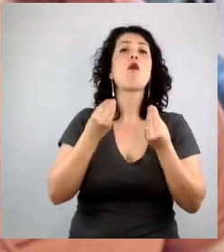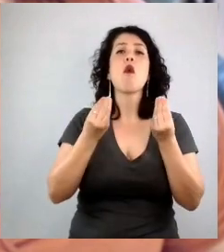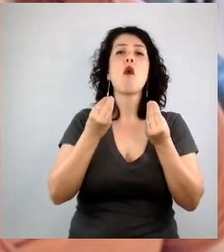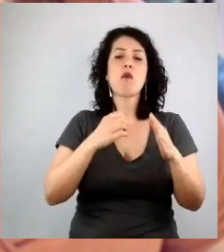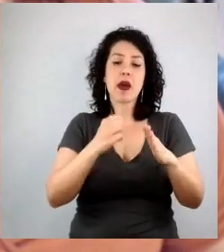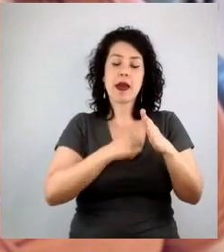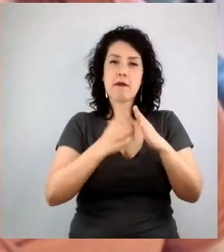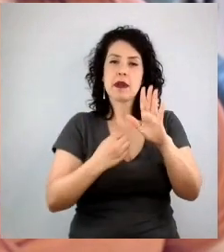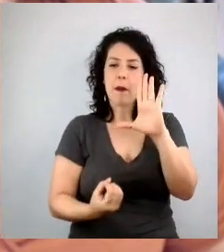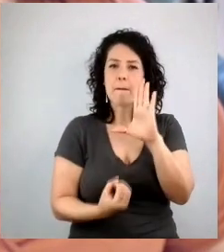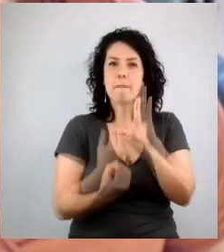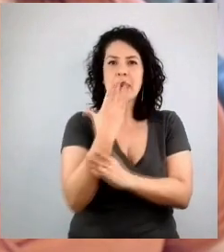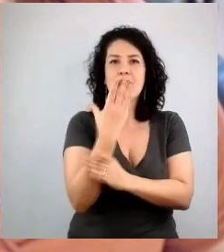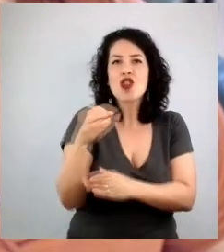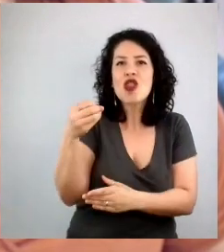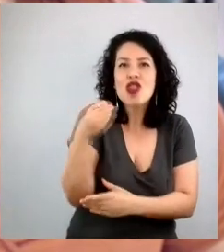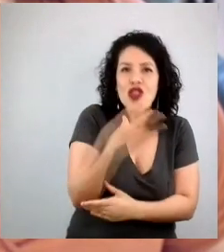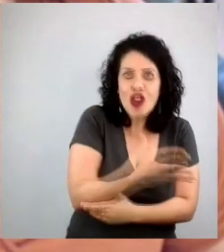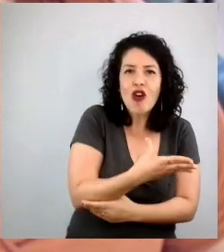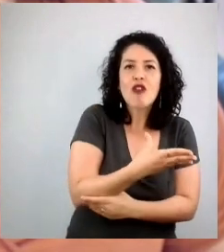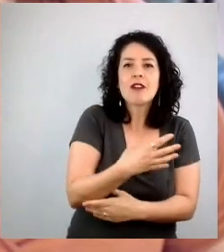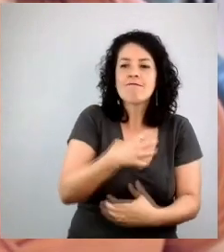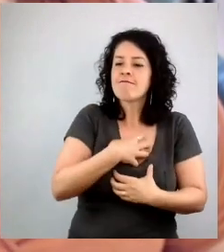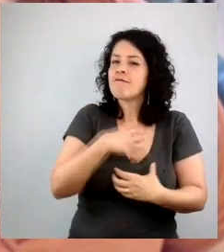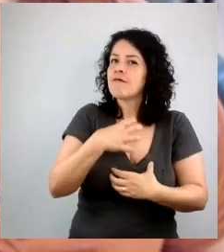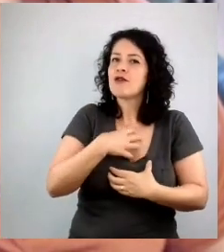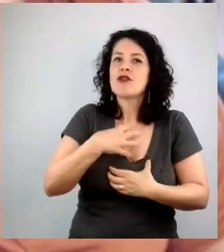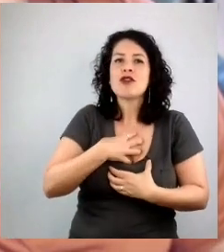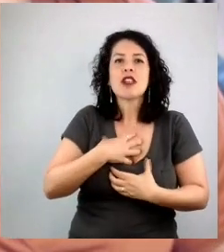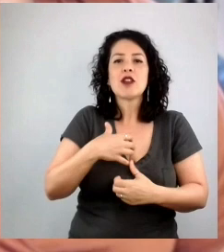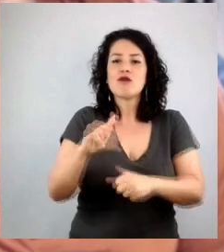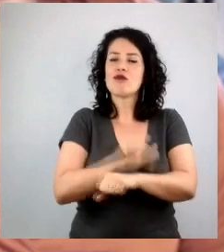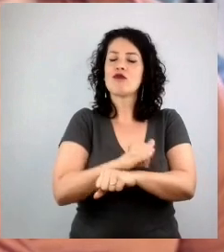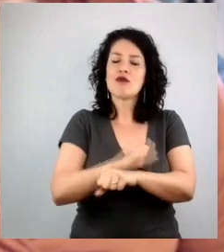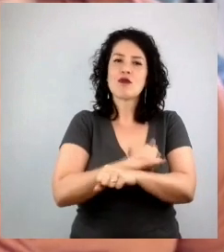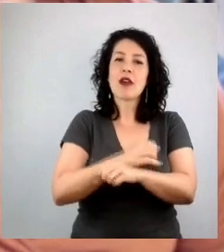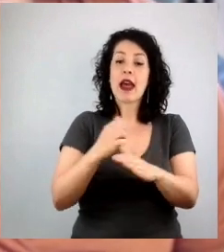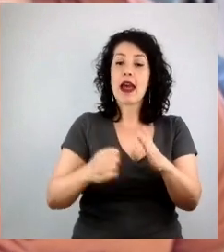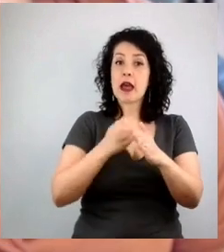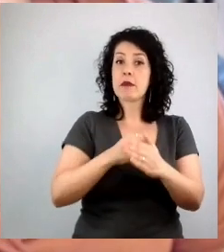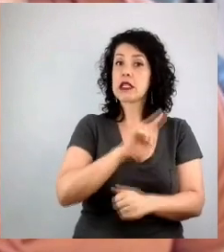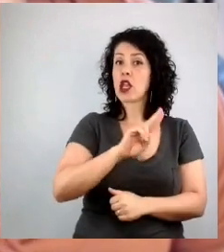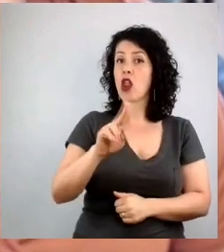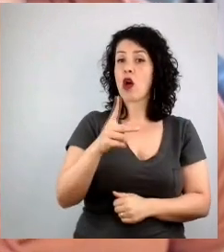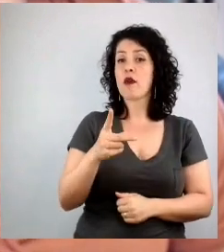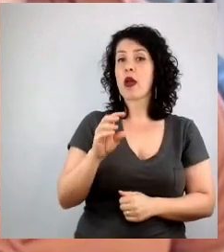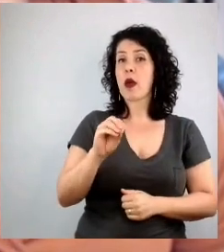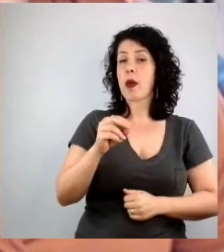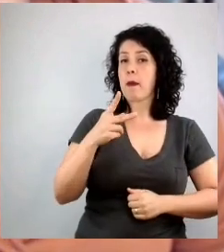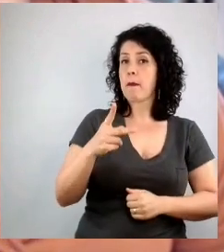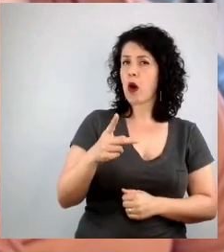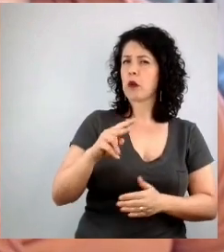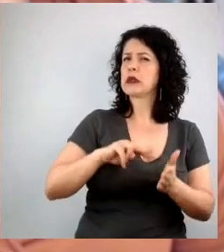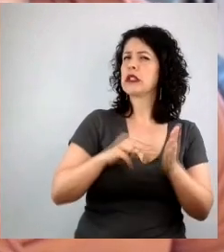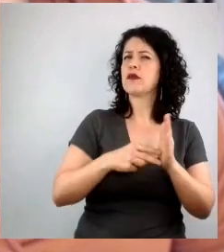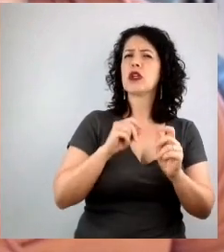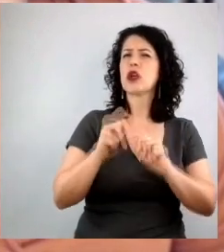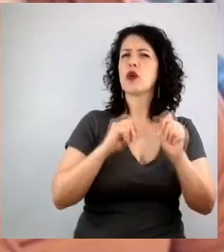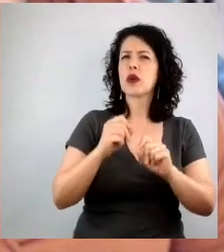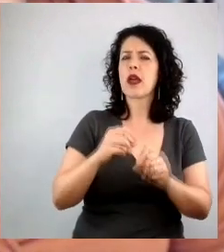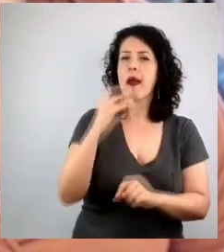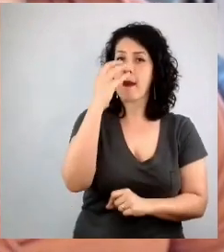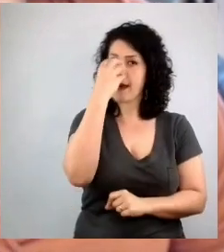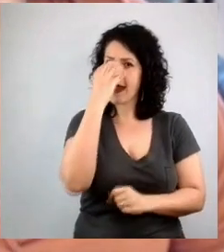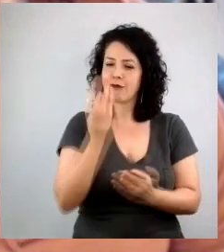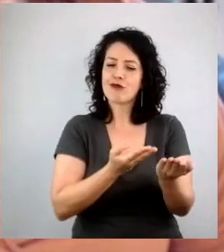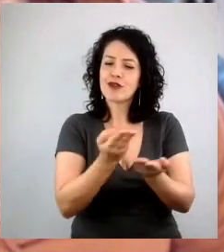dela, e abriu a POP, Palhaços a Serviço das Pessoas, que há 12 anos leva a linguagem da